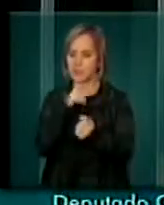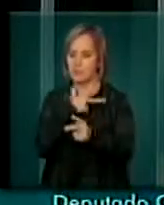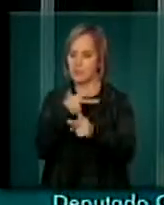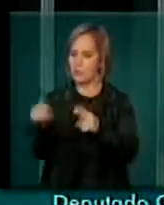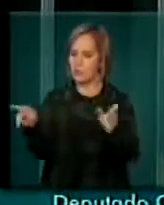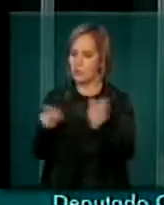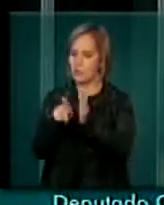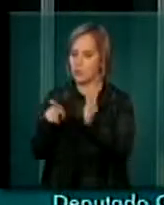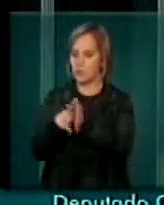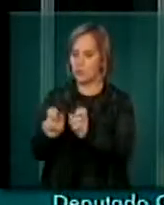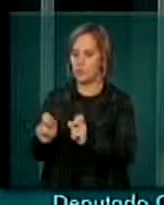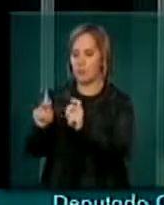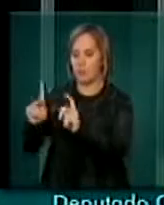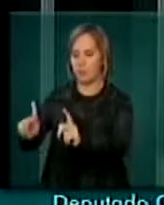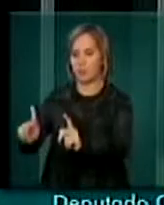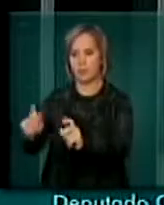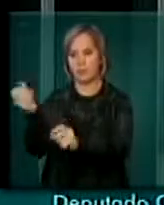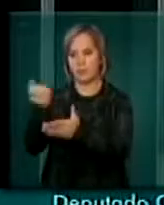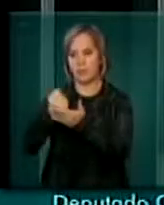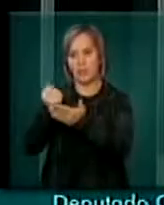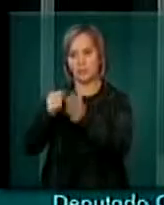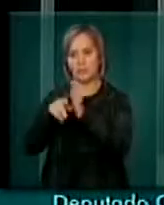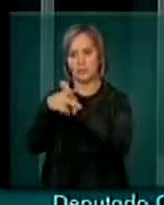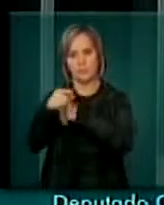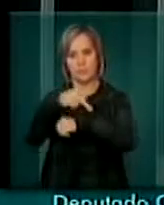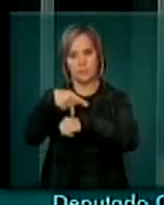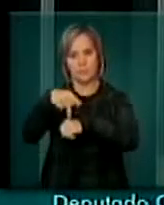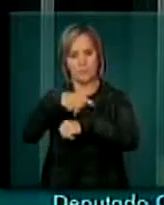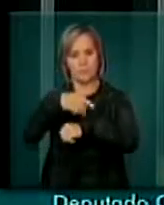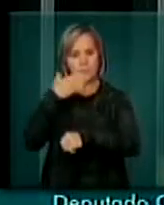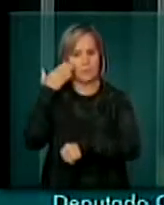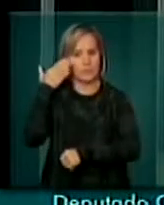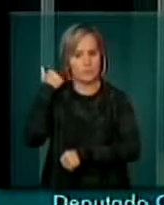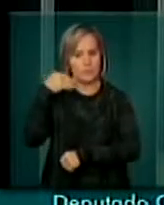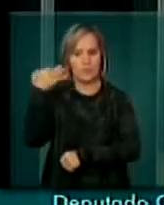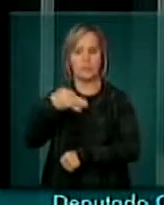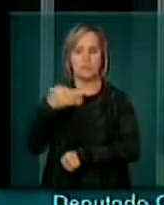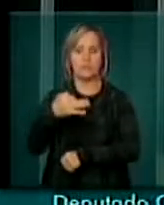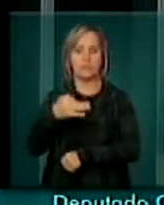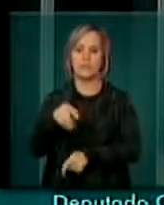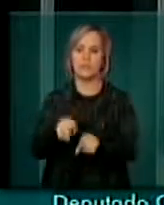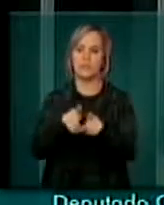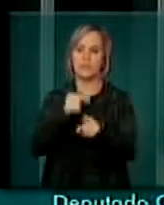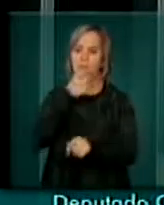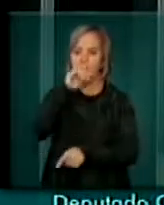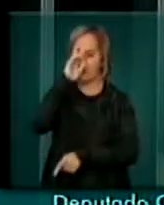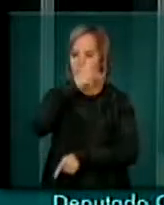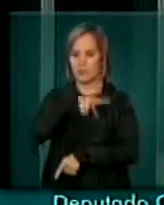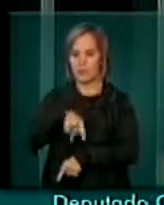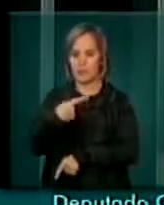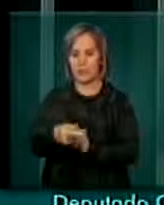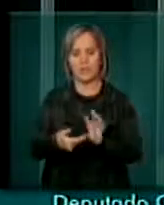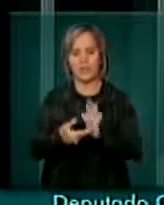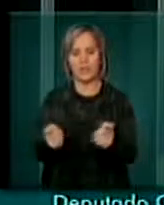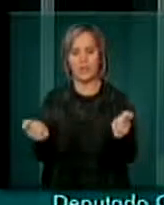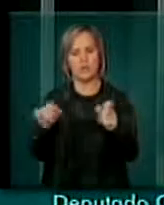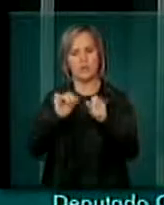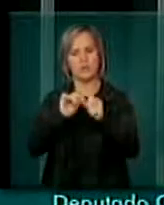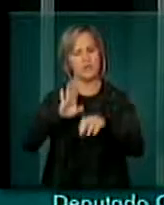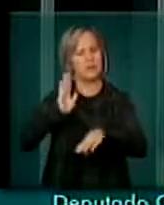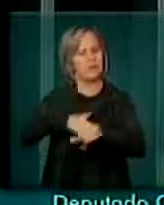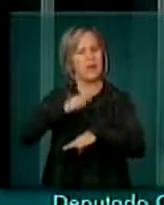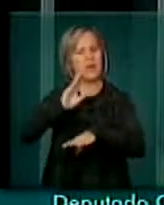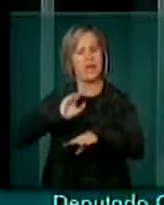grandiosa para aposentados e pensionistas. E tenho certeza que não é só isso, senhor presidente. Essa Casa poderá fazer muito mais, muito mais